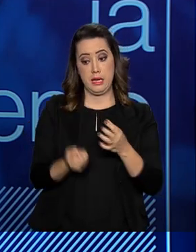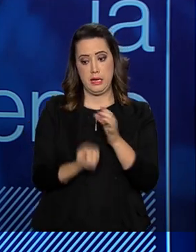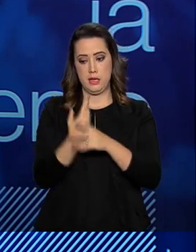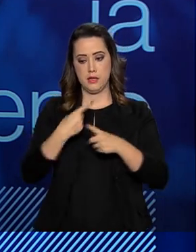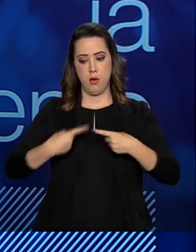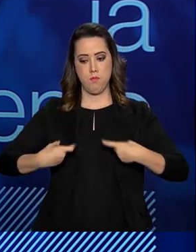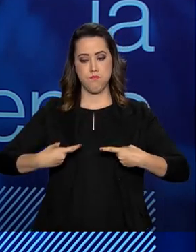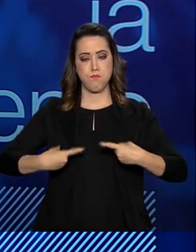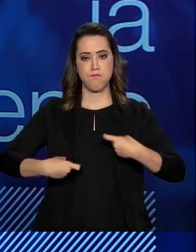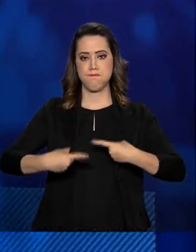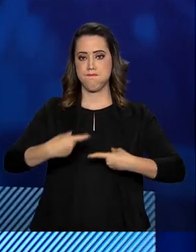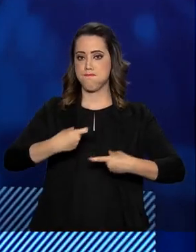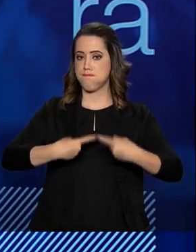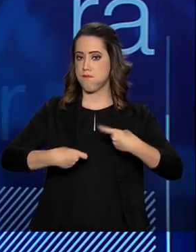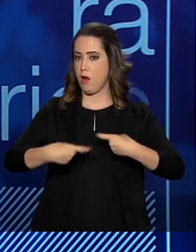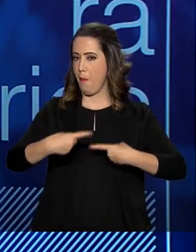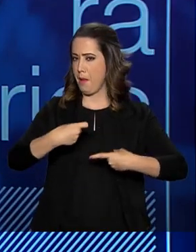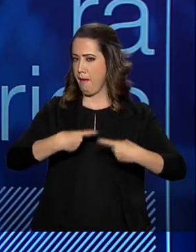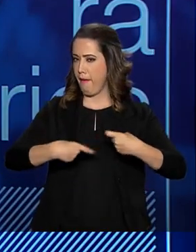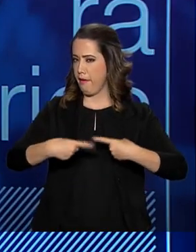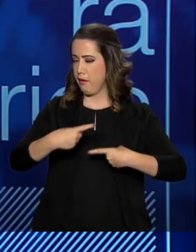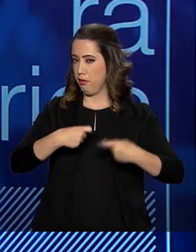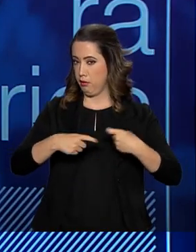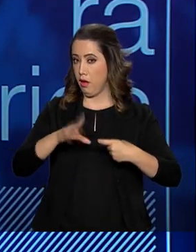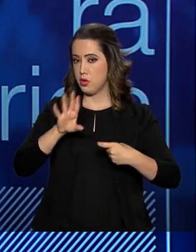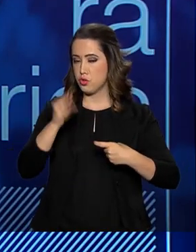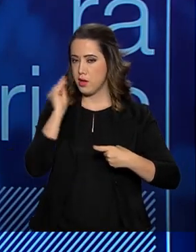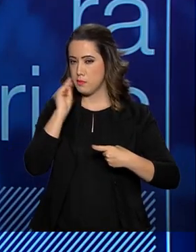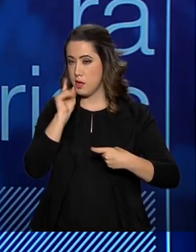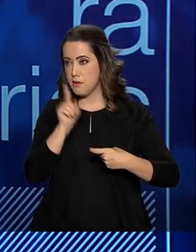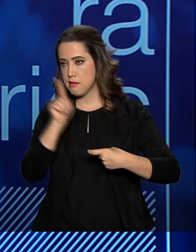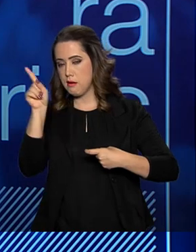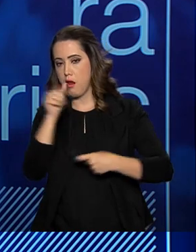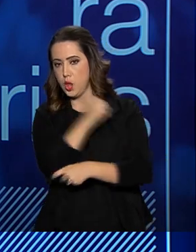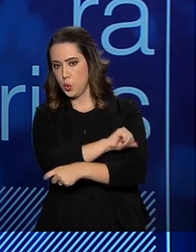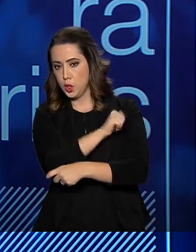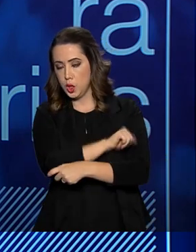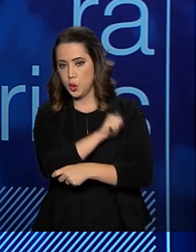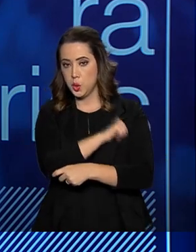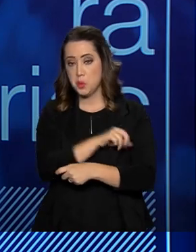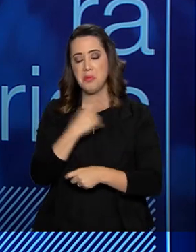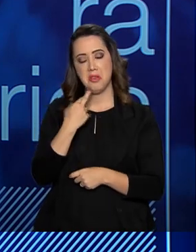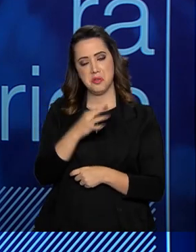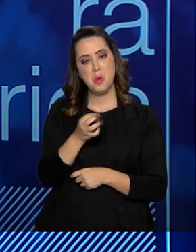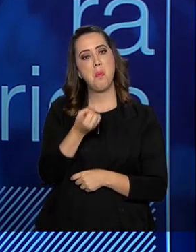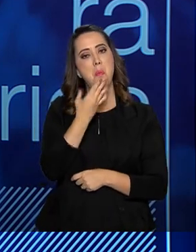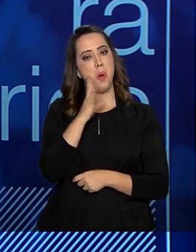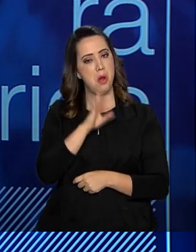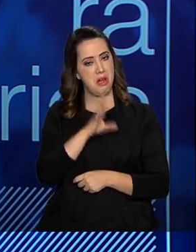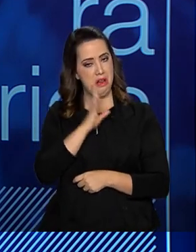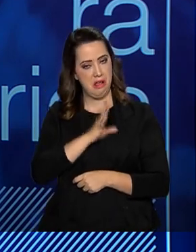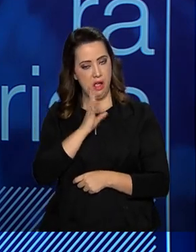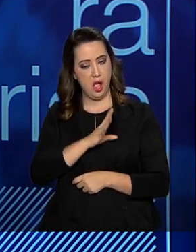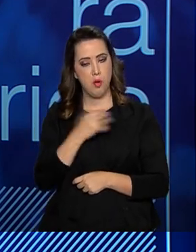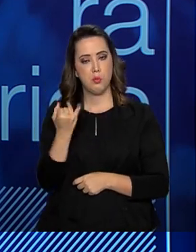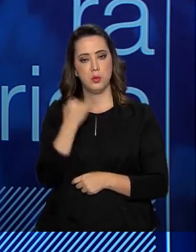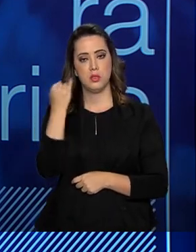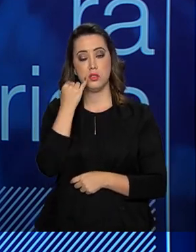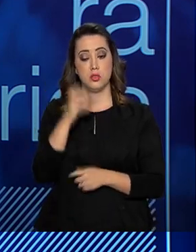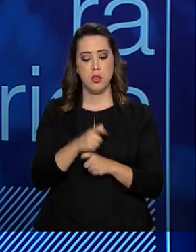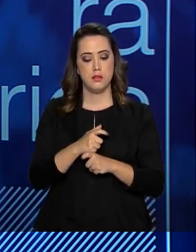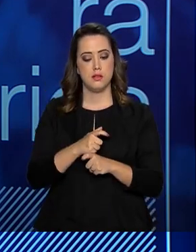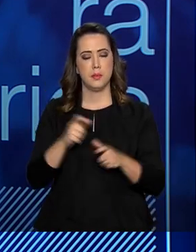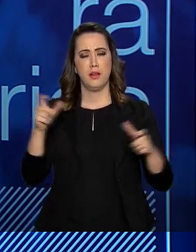já está em teste e uso lá em Niterói, no Rio de Janeiro, tem dado resultados muito legais, muito interessantes. Estamos